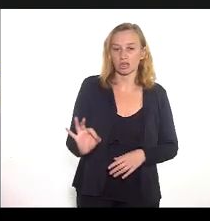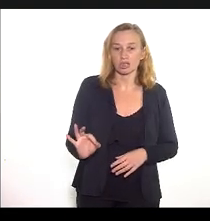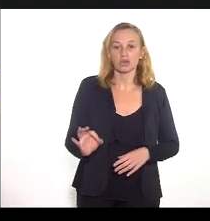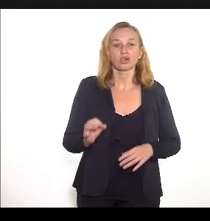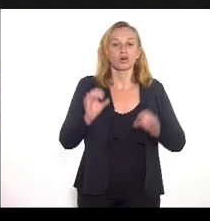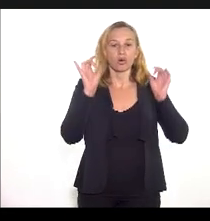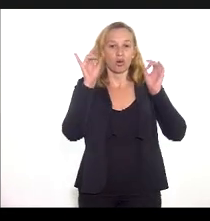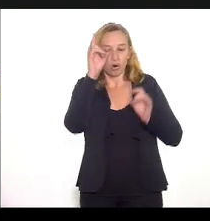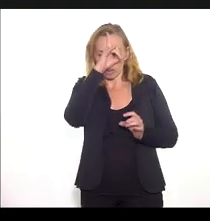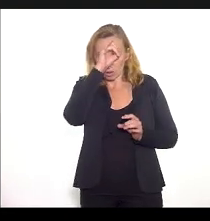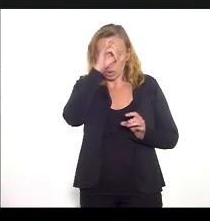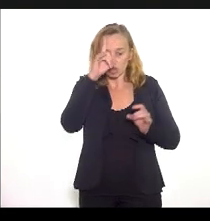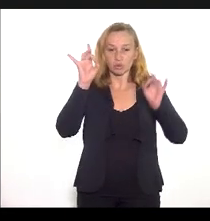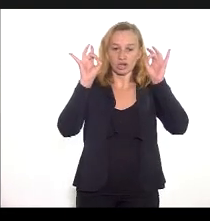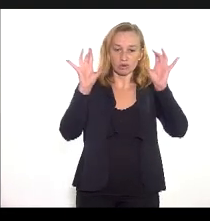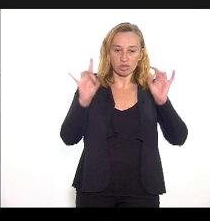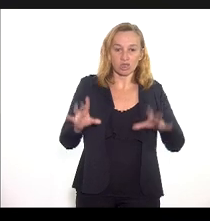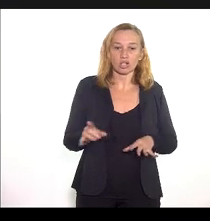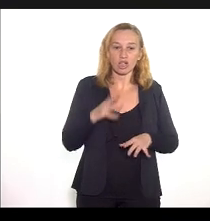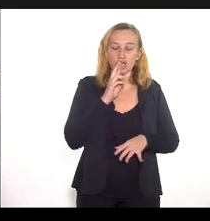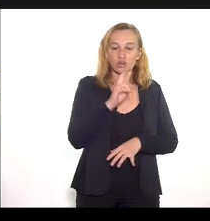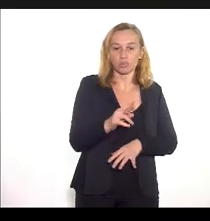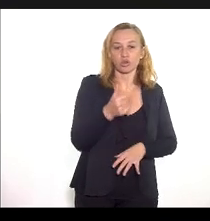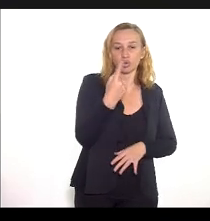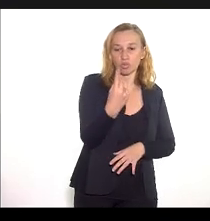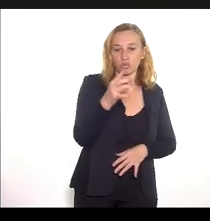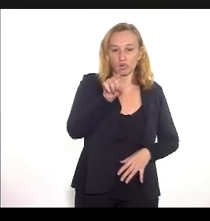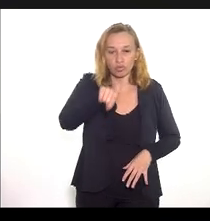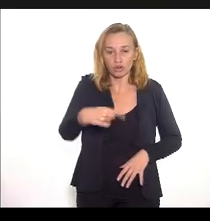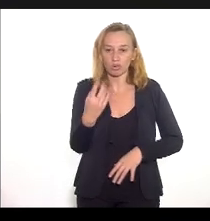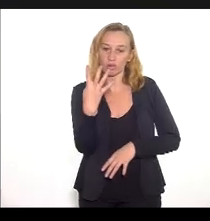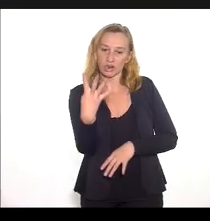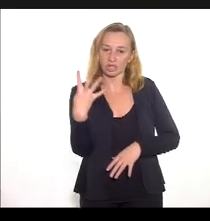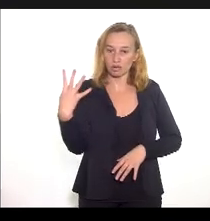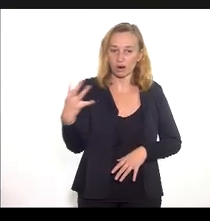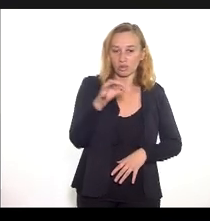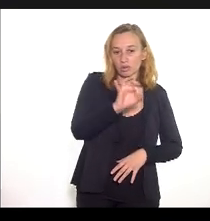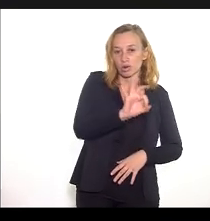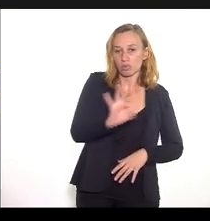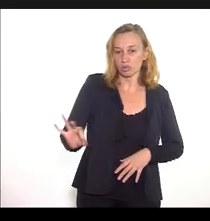especializados respondem apenas por 1,44% do total.